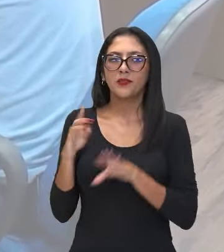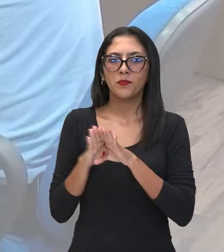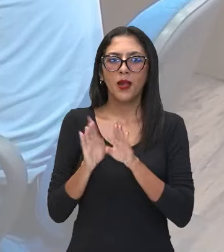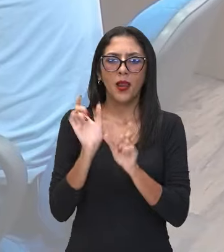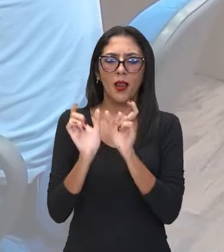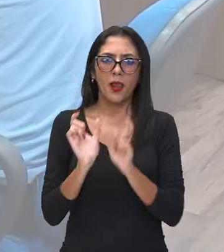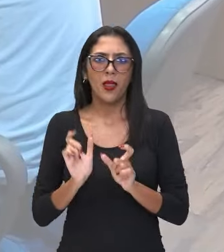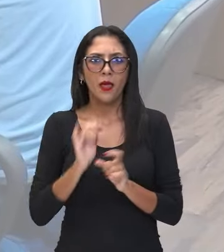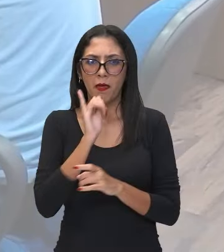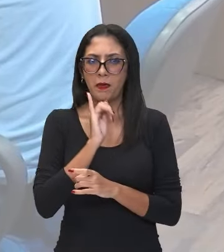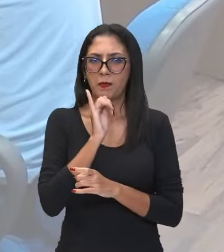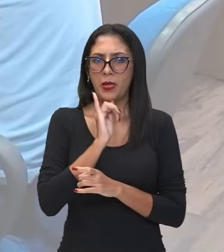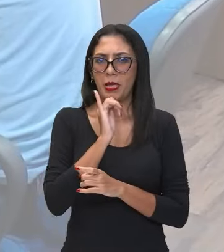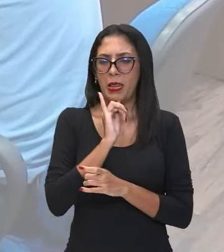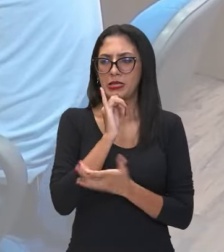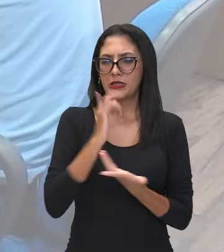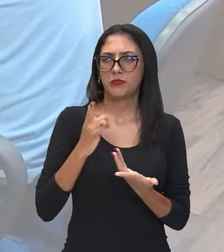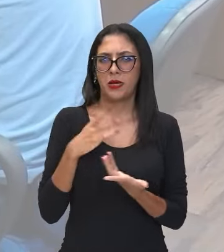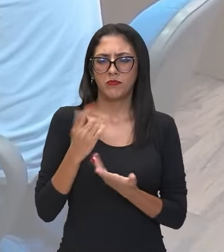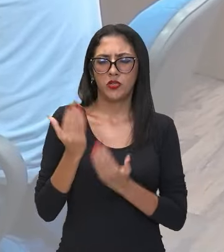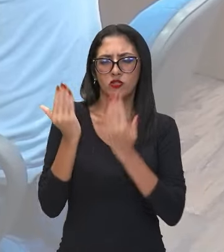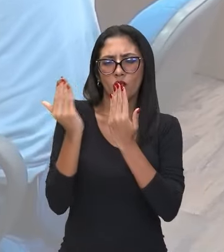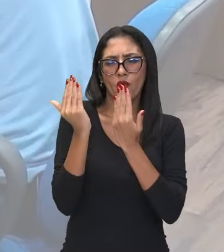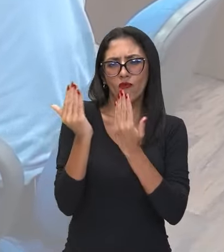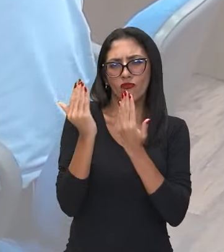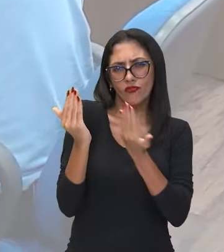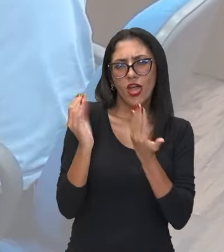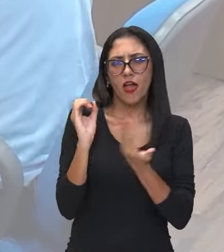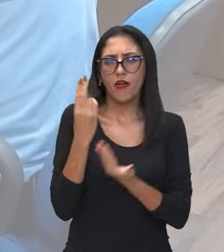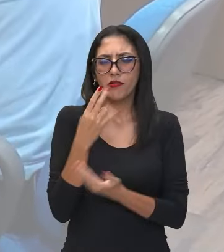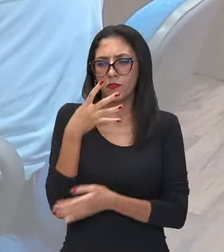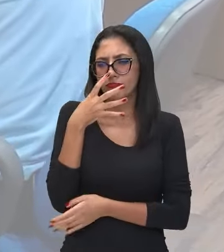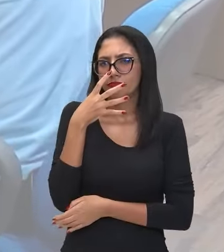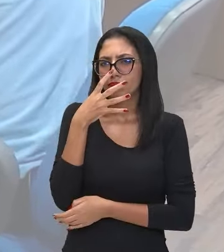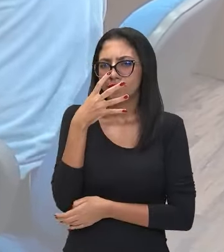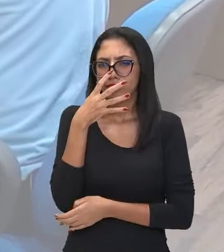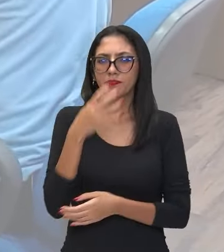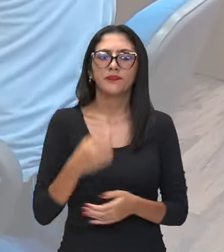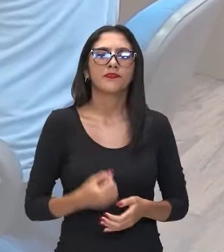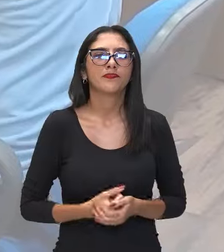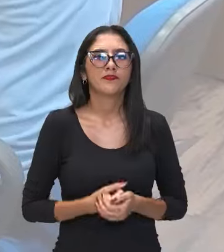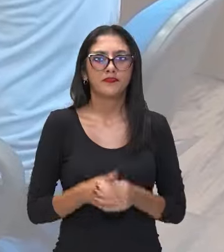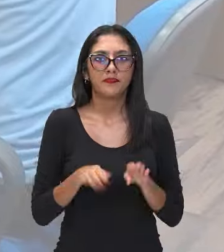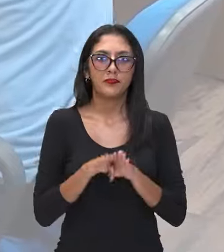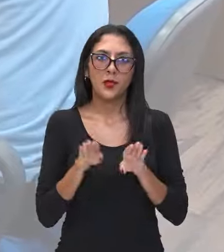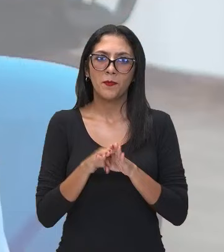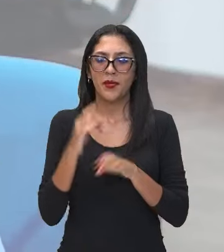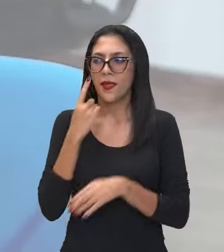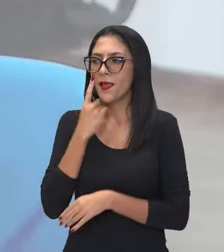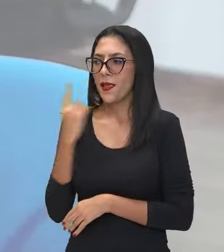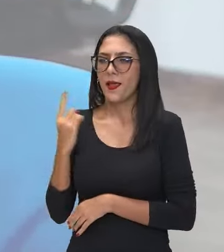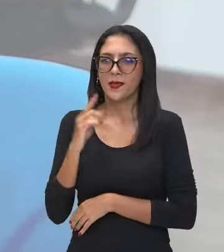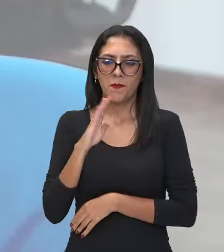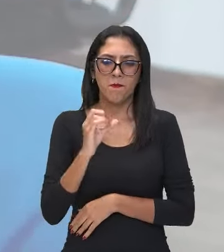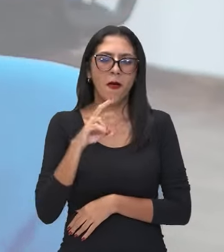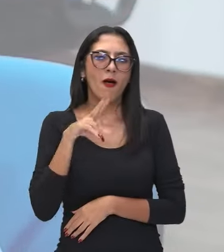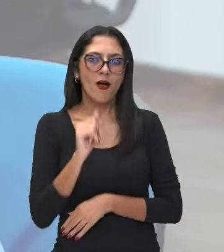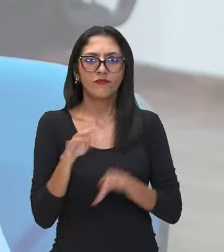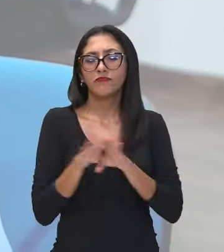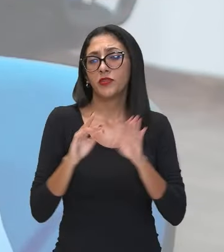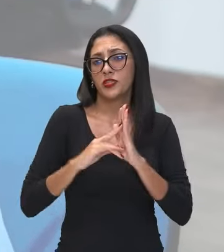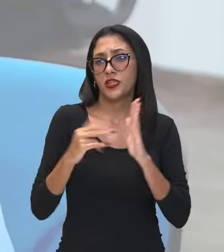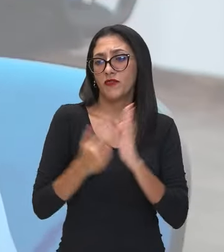pessoa até parece, não tá assim desconfiado de alguma coisa. Isso. E o bora, bora? É o vamos. Vamos lá, bora lá.